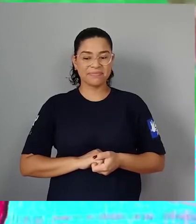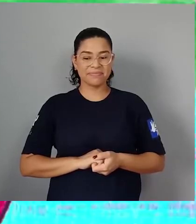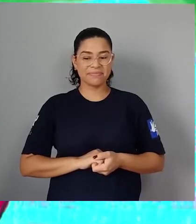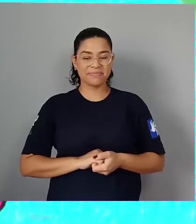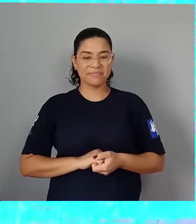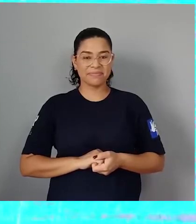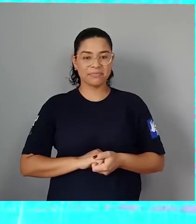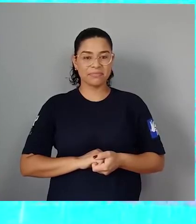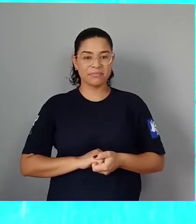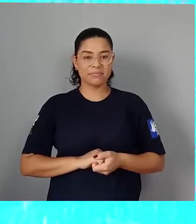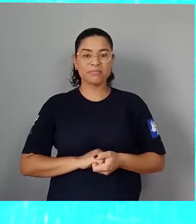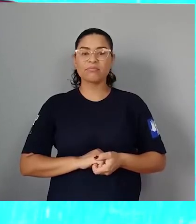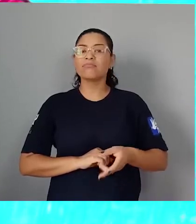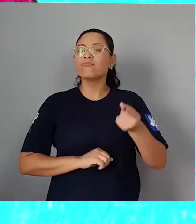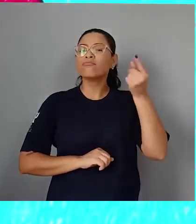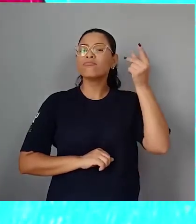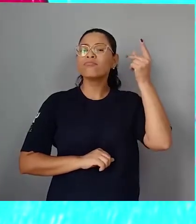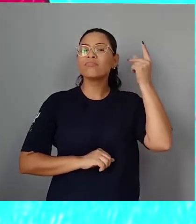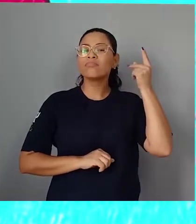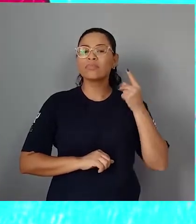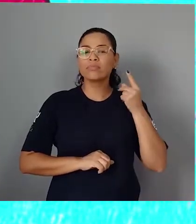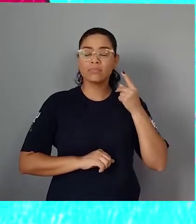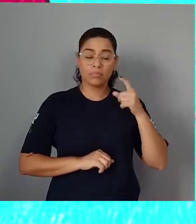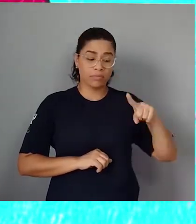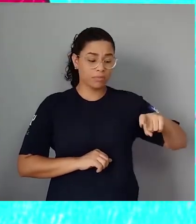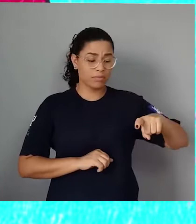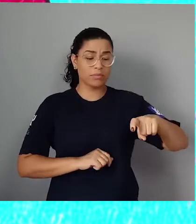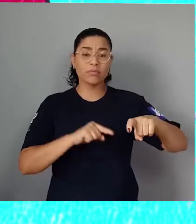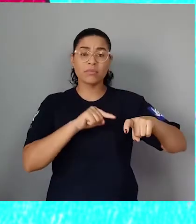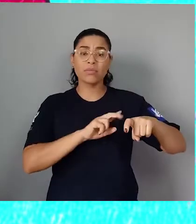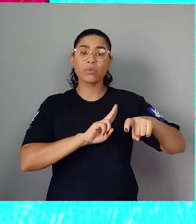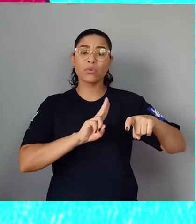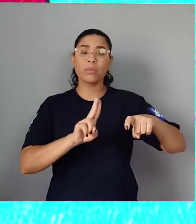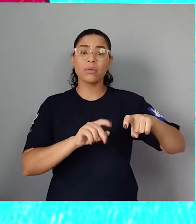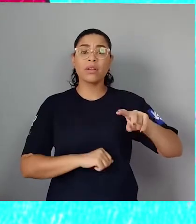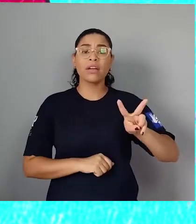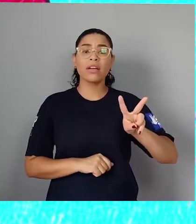Era uma vez A Verinha Que morava em uma maçã